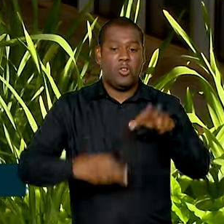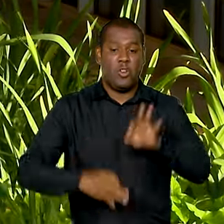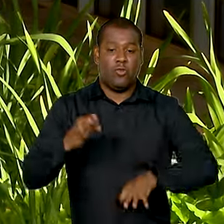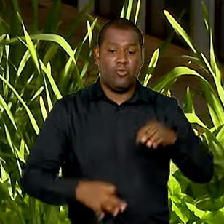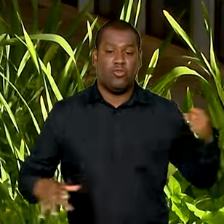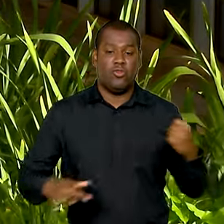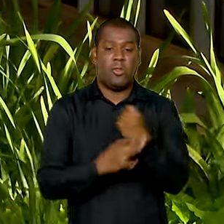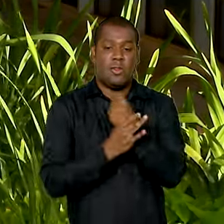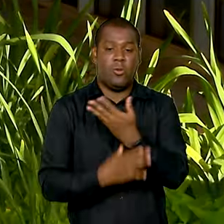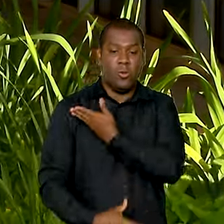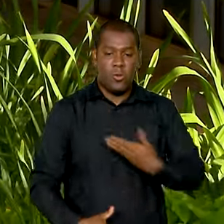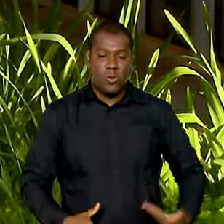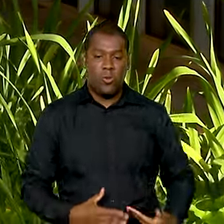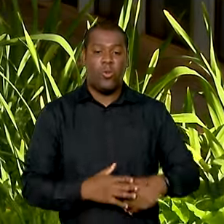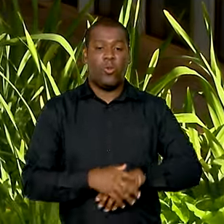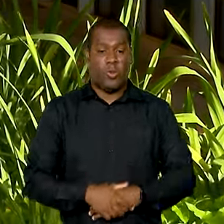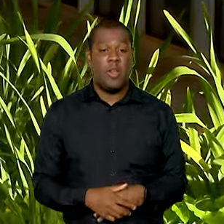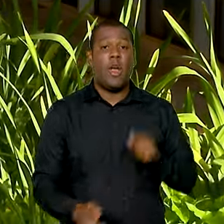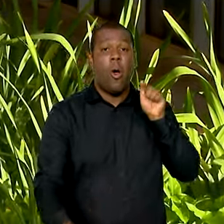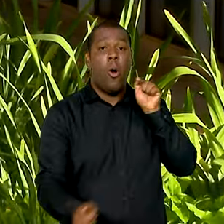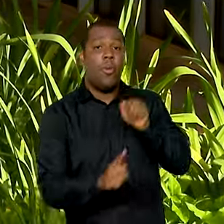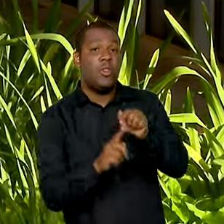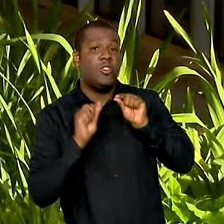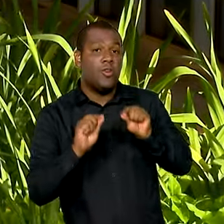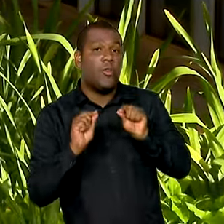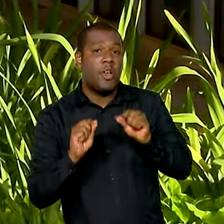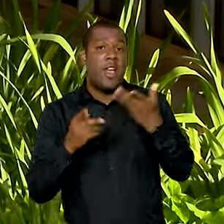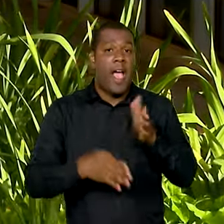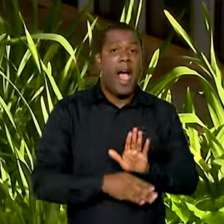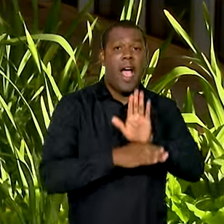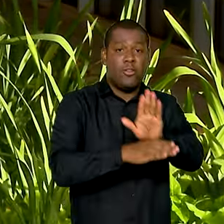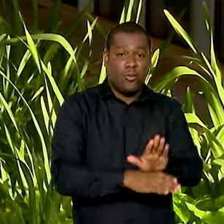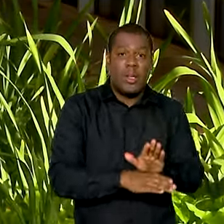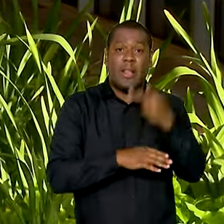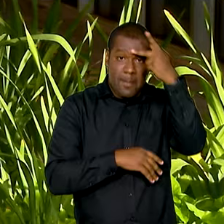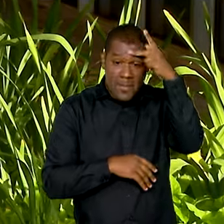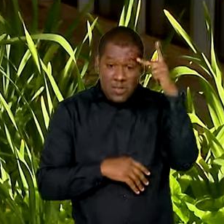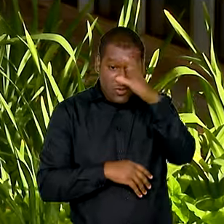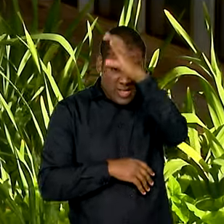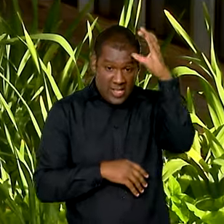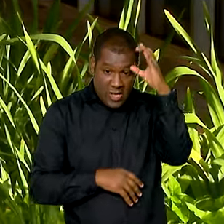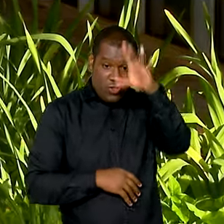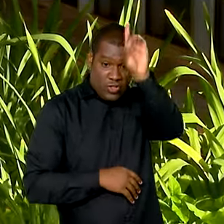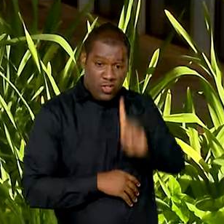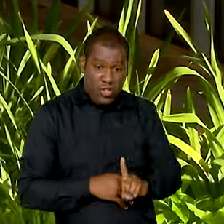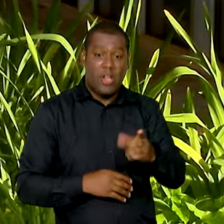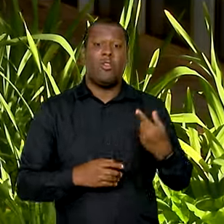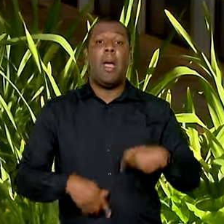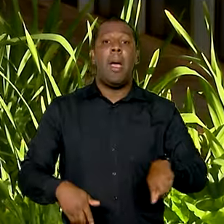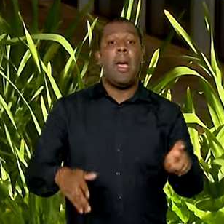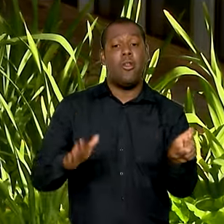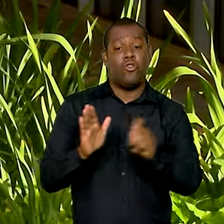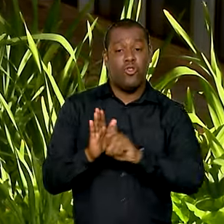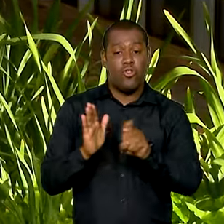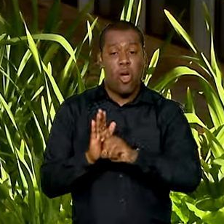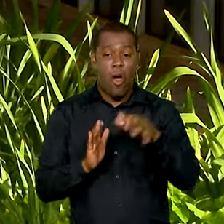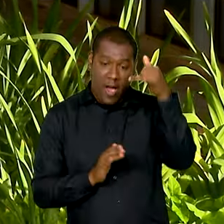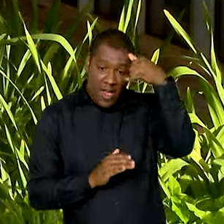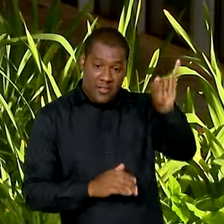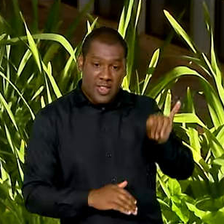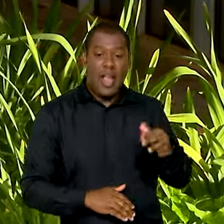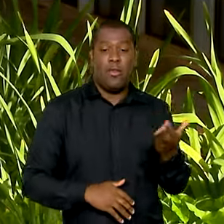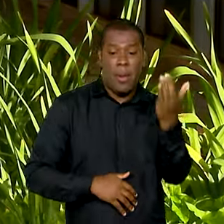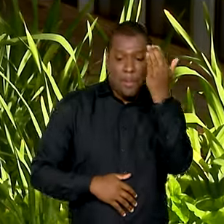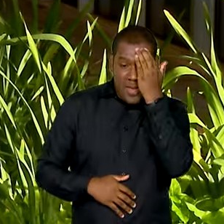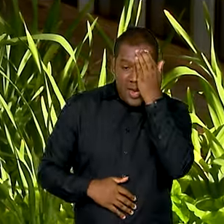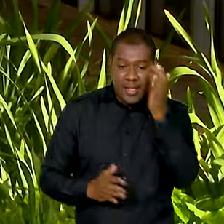Segurança Pública trata de questões como migrações, direitos do consumidor, política sobre drogas, combate à pirataria, direitos